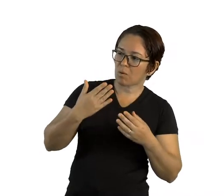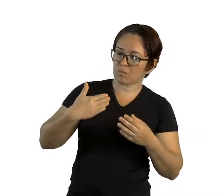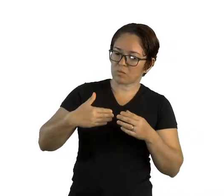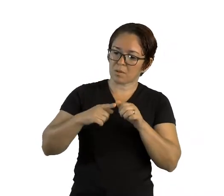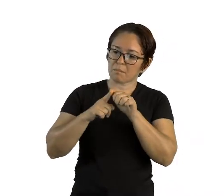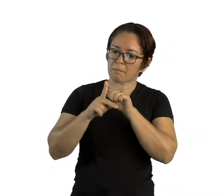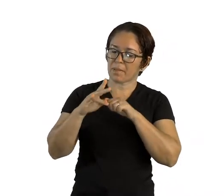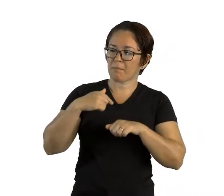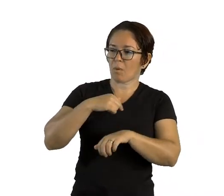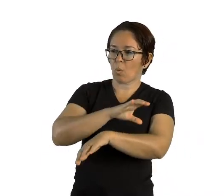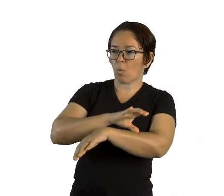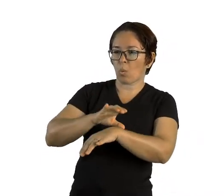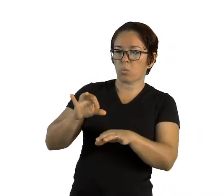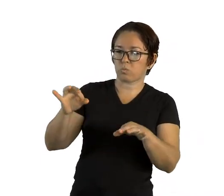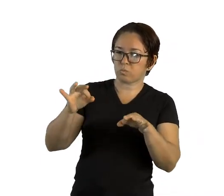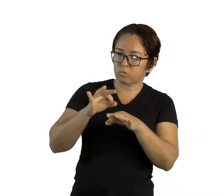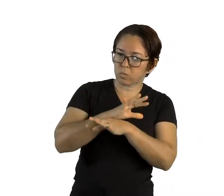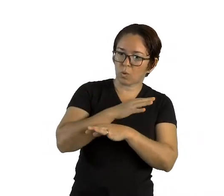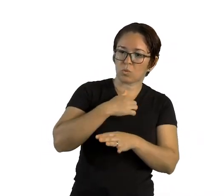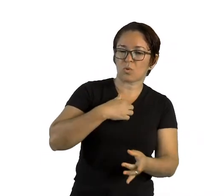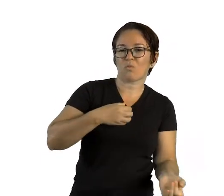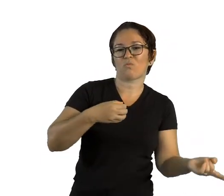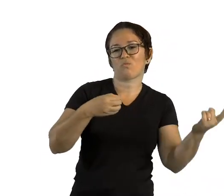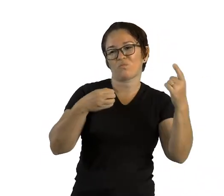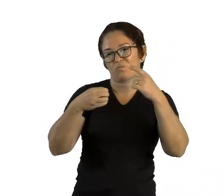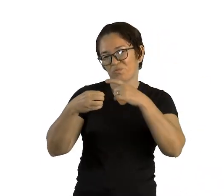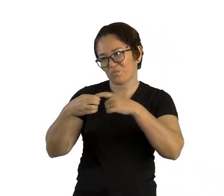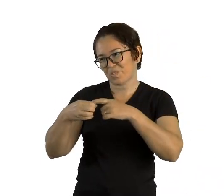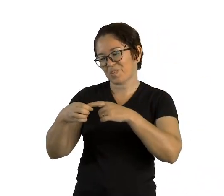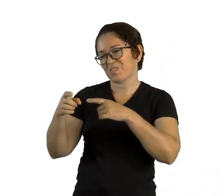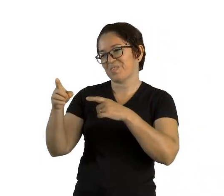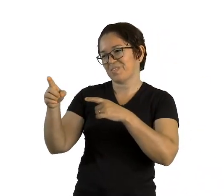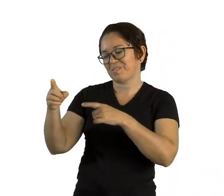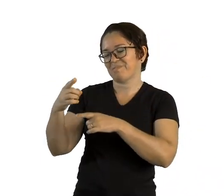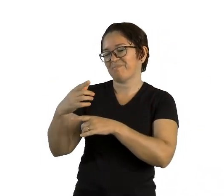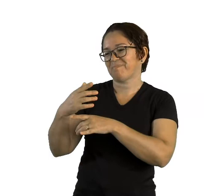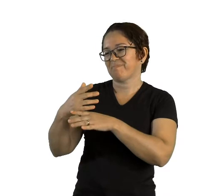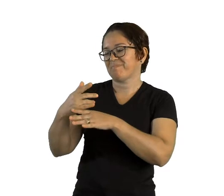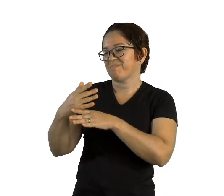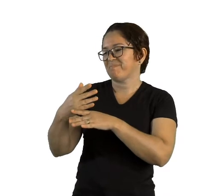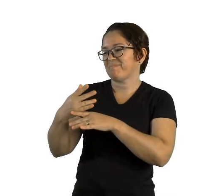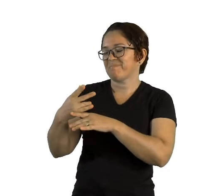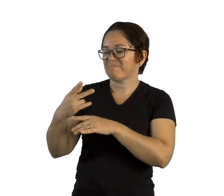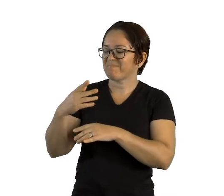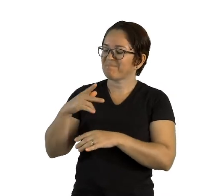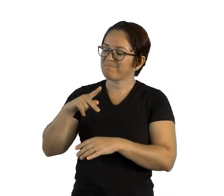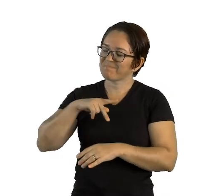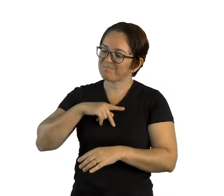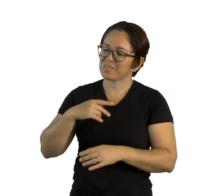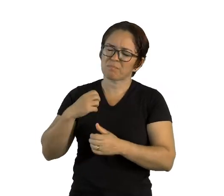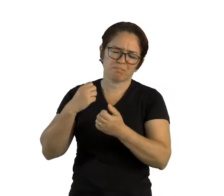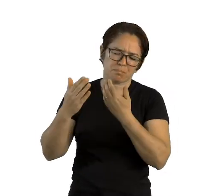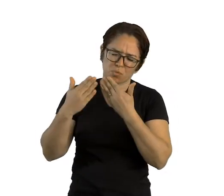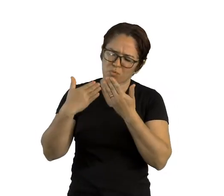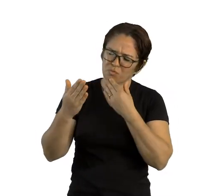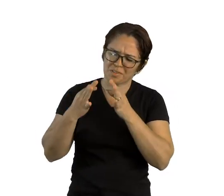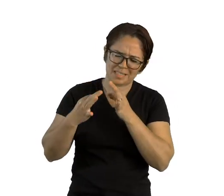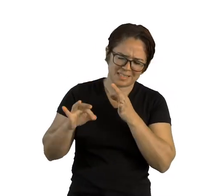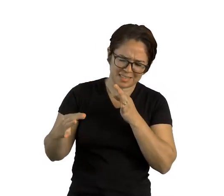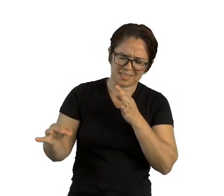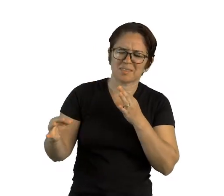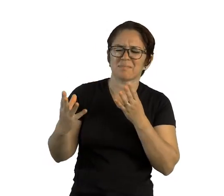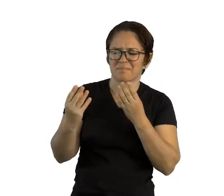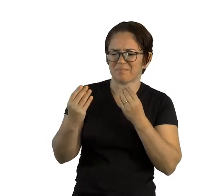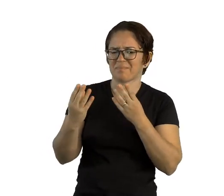meses. Logo voltarei para a nossa cidade natal e poderemos conversar muito. Gostaria de saber